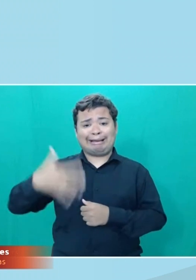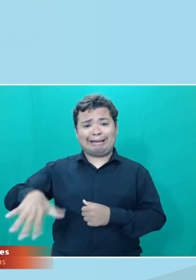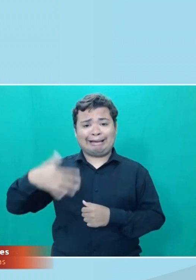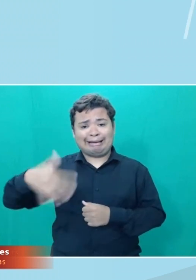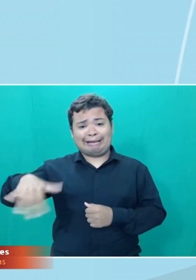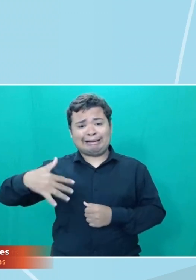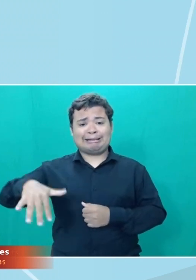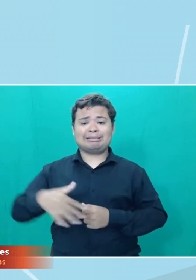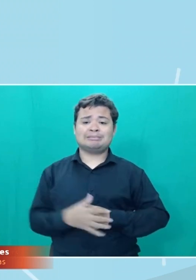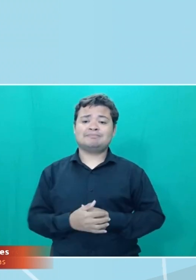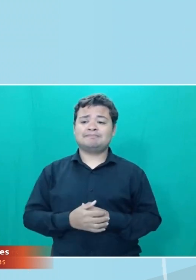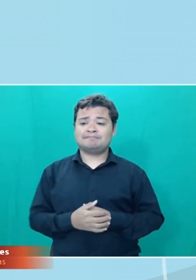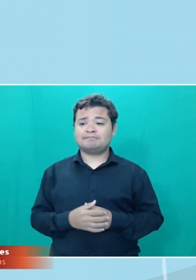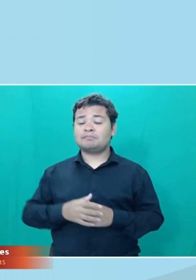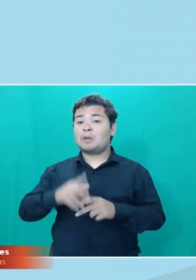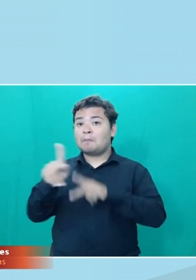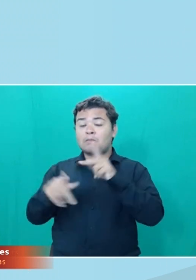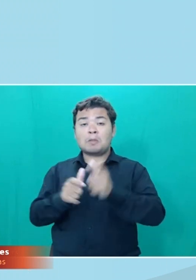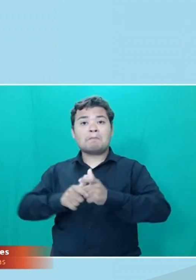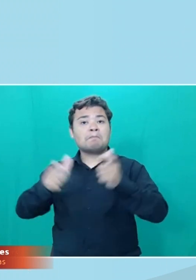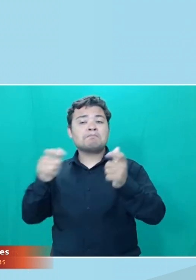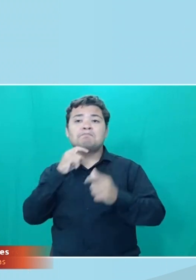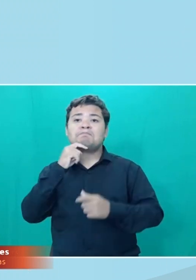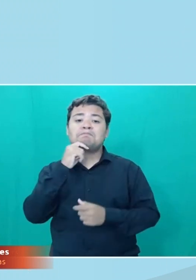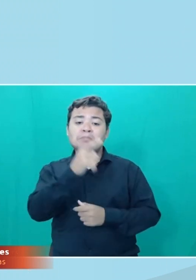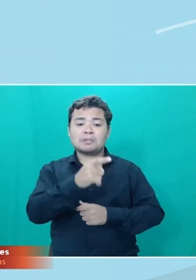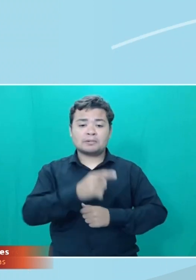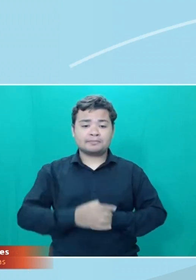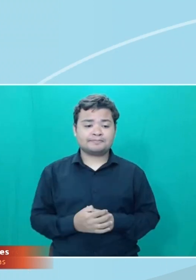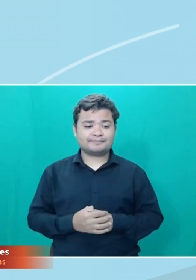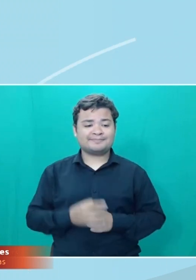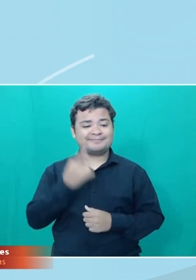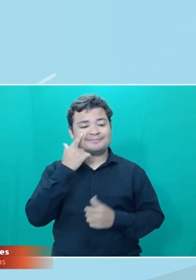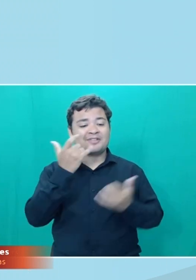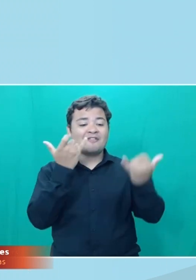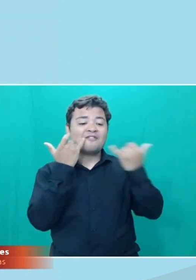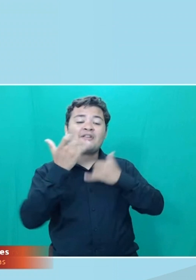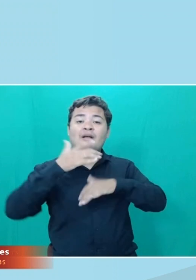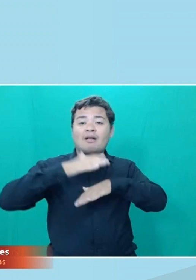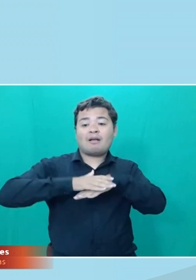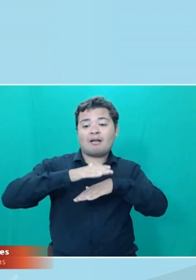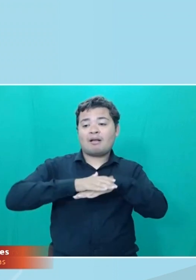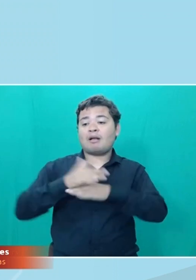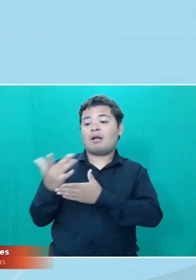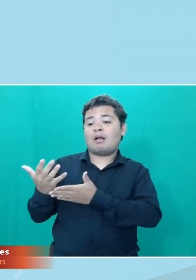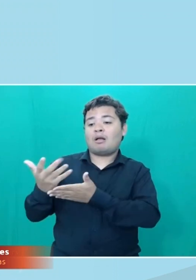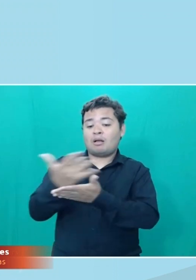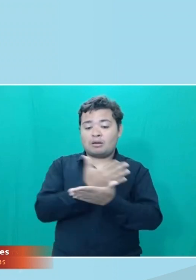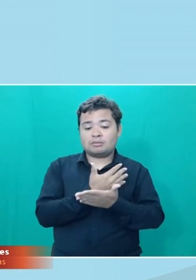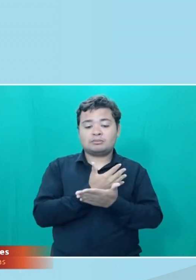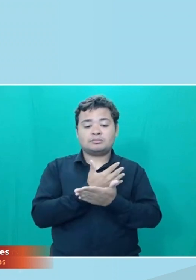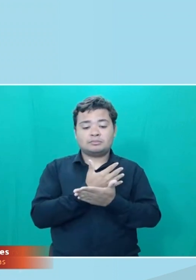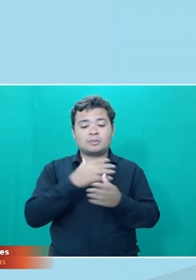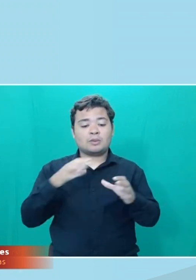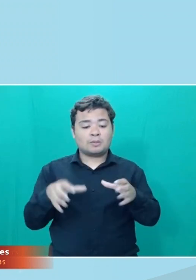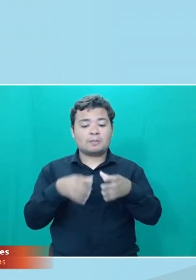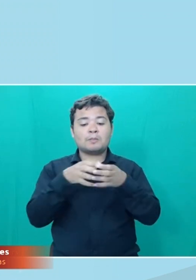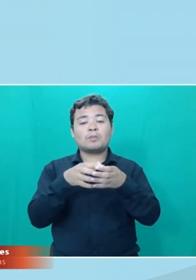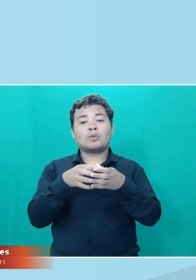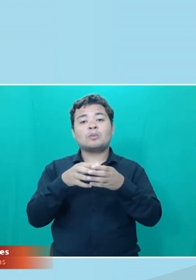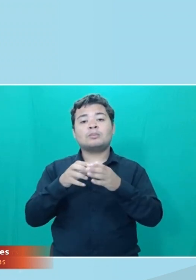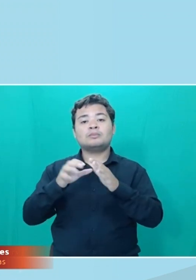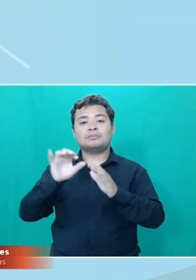cara para grande parte da população. Essas informações foram coletadas pela PNAD contínua do IBGE,